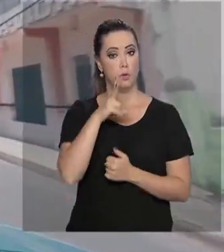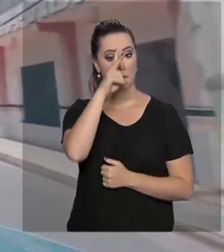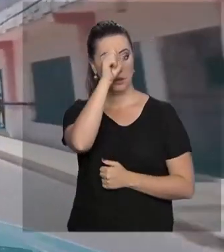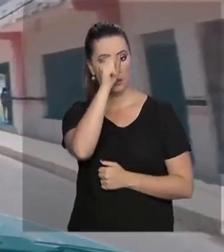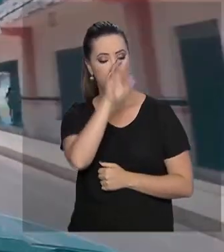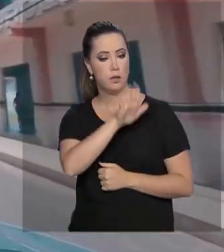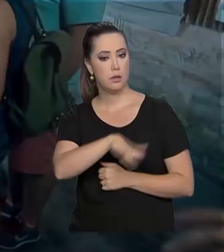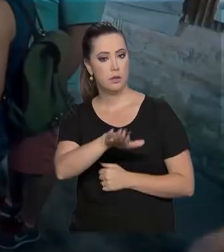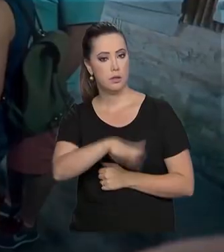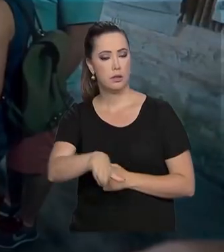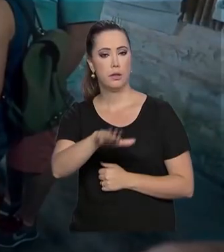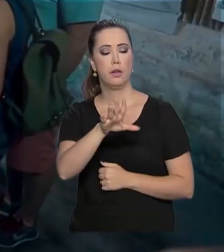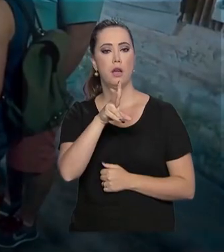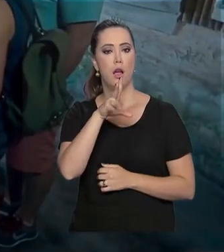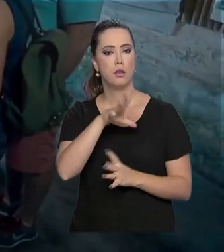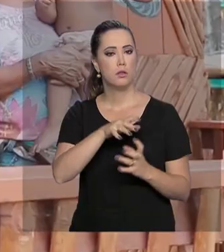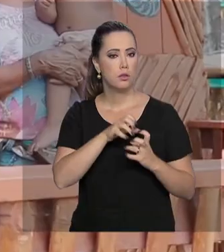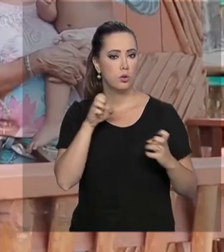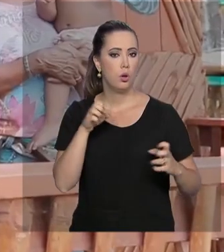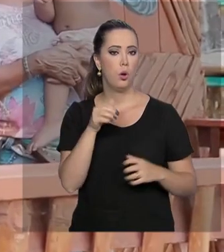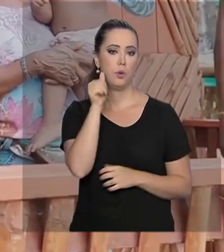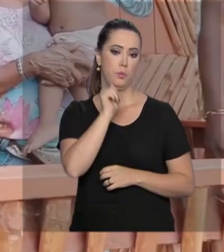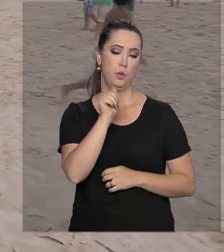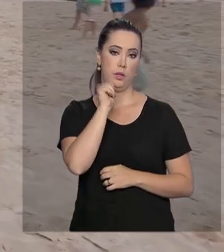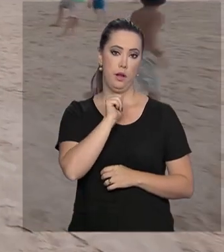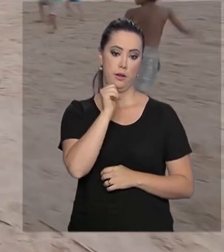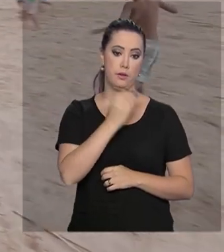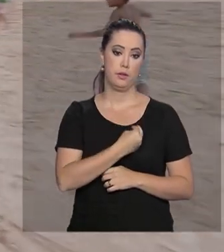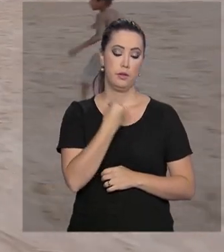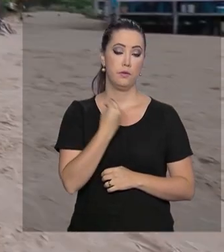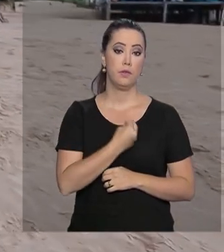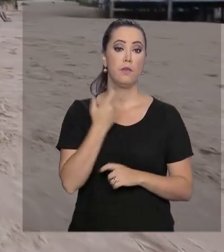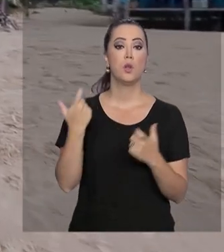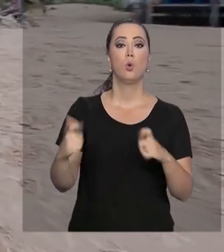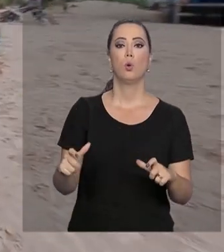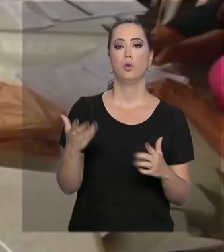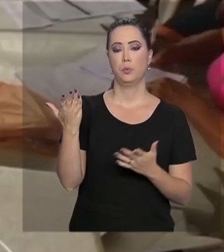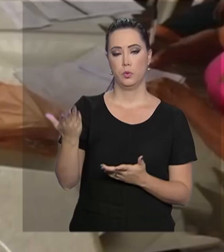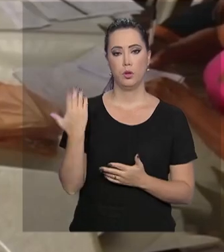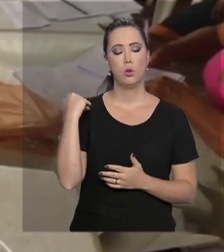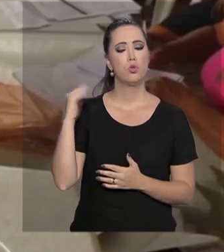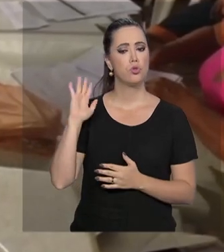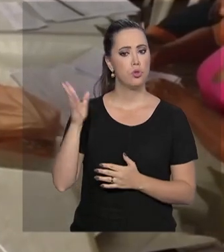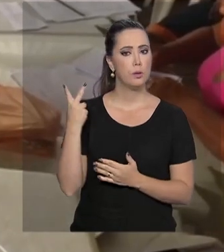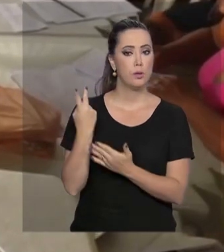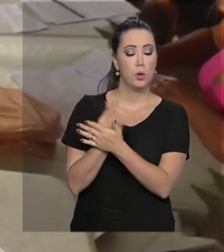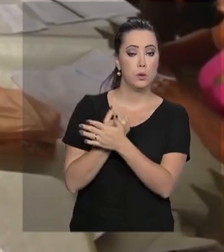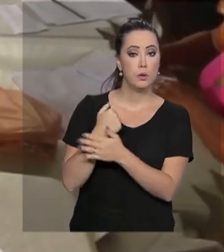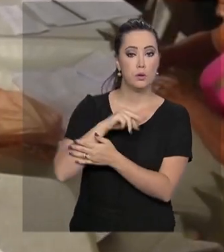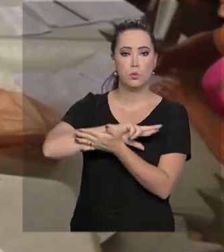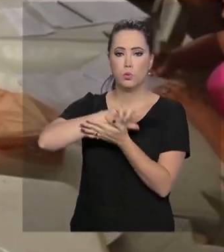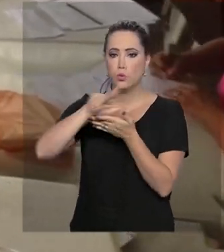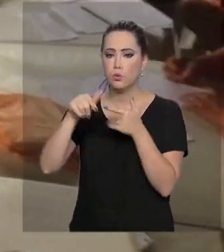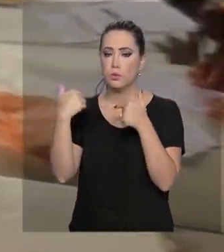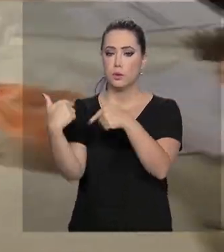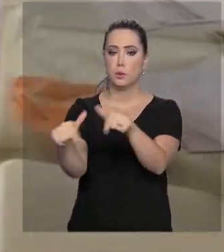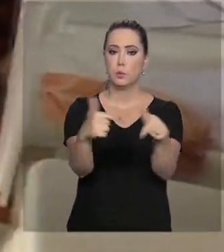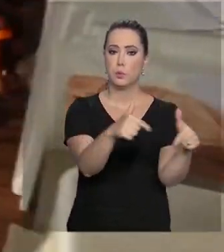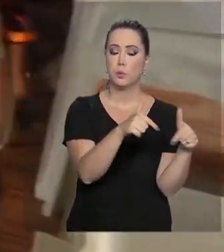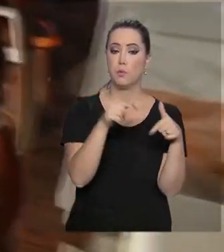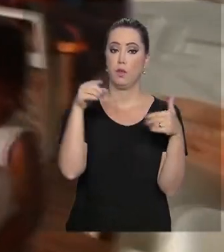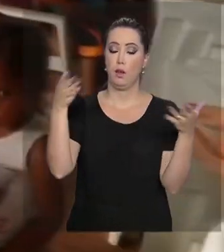que vivem na ilha. Esse programa foi lançado no ano passado e de lá para cá já foram realizadas várias ações.